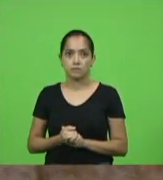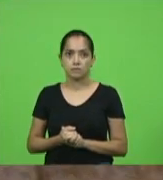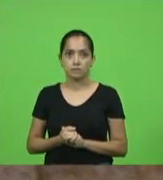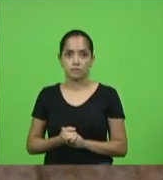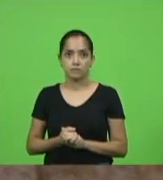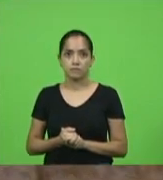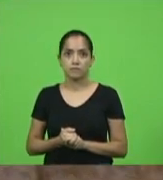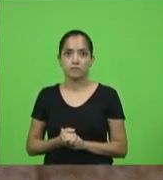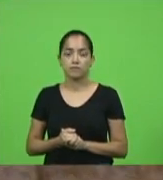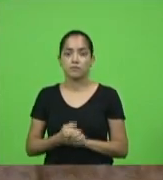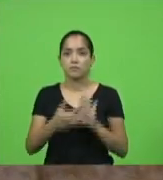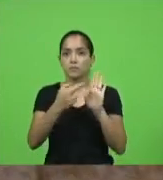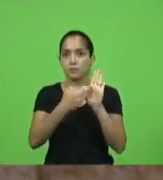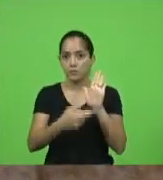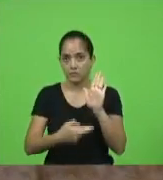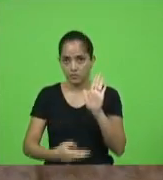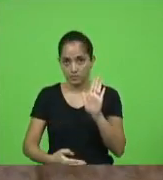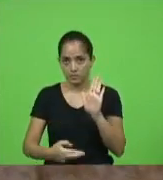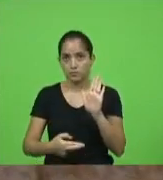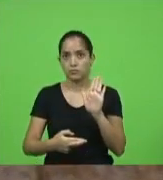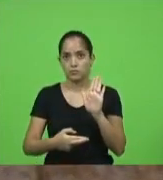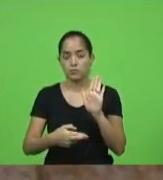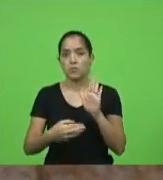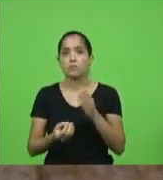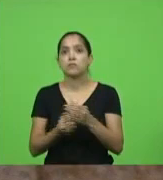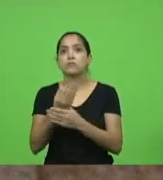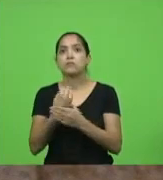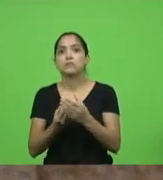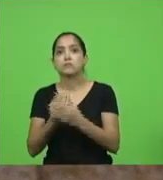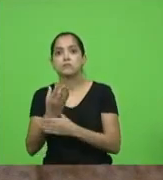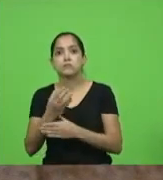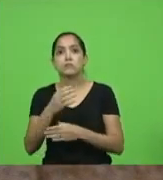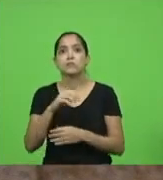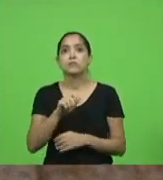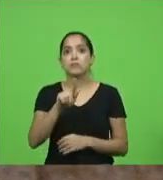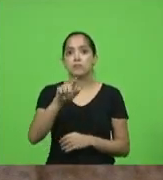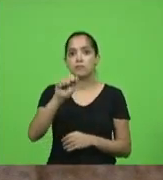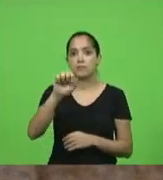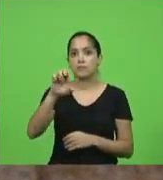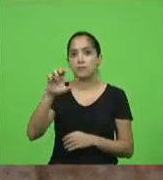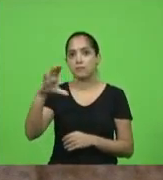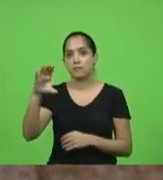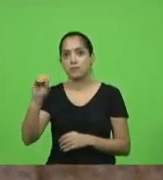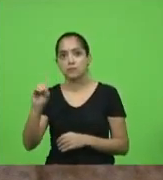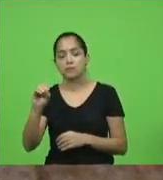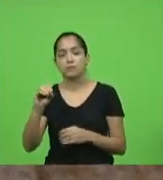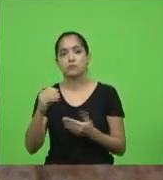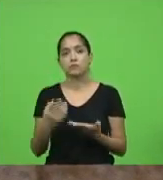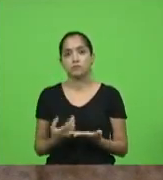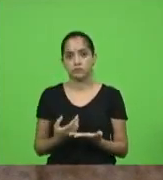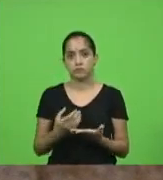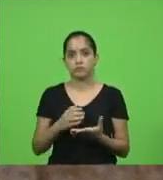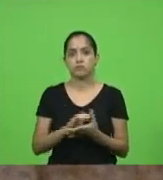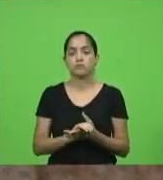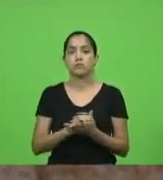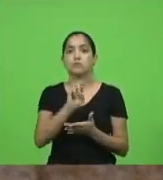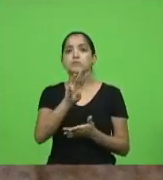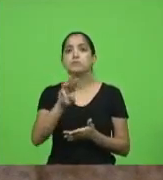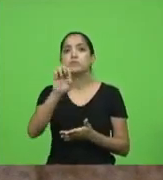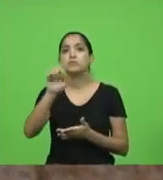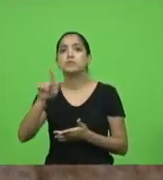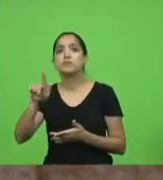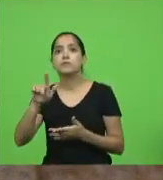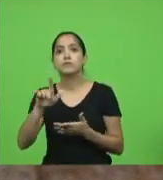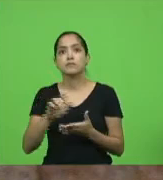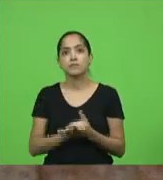No relatório de evidência produzido pelo GAECO, no caso Veiga Média, aparece a deputada